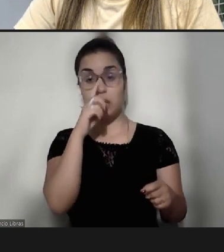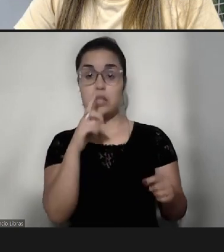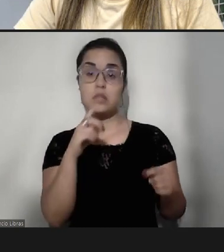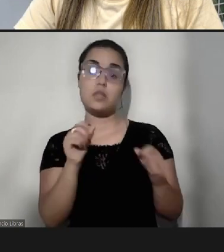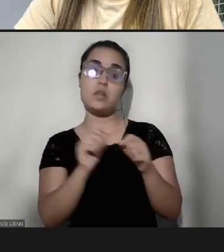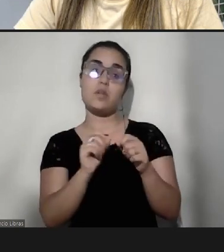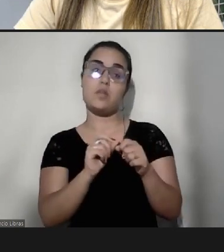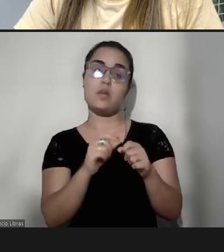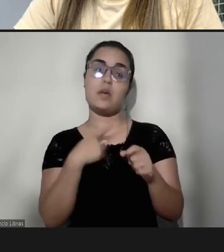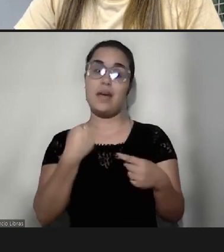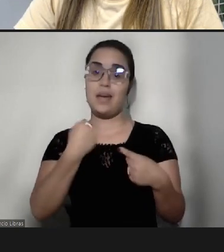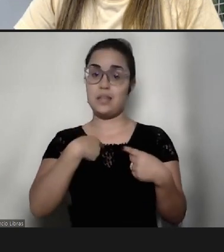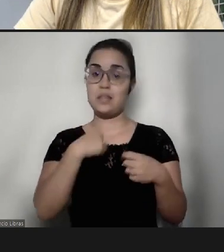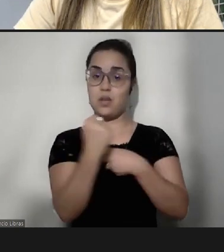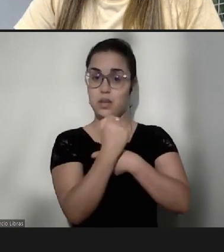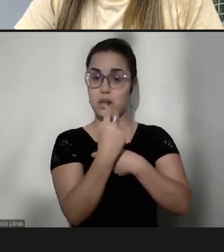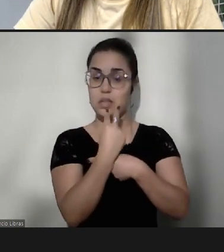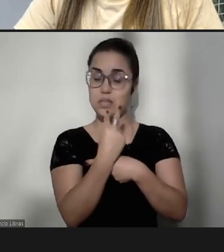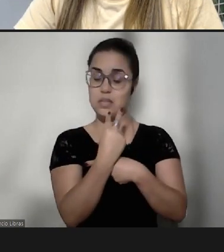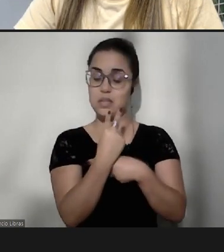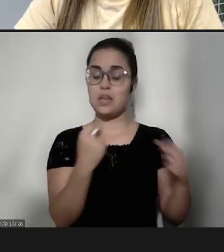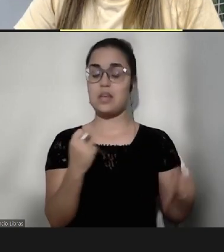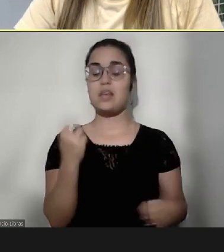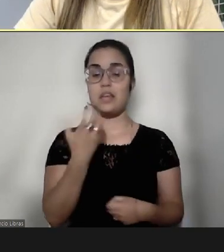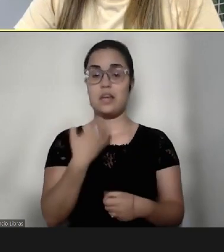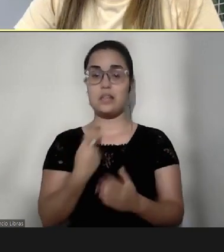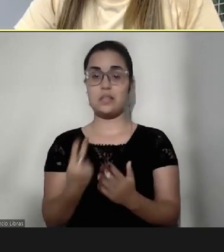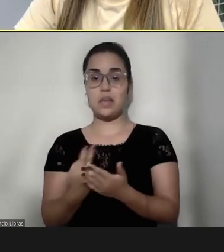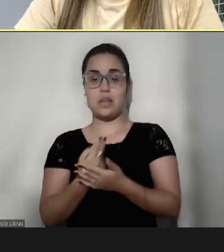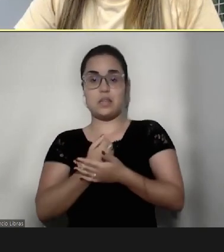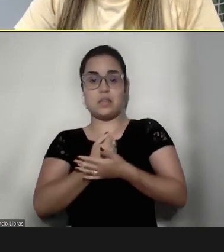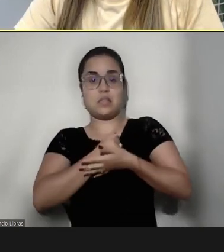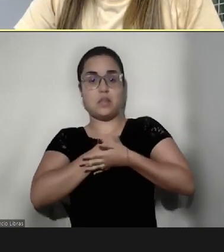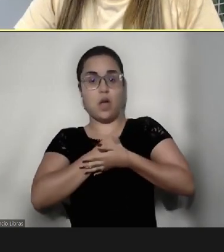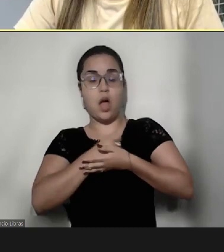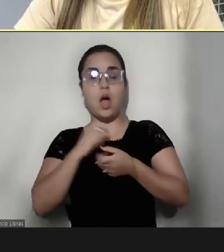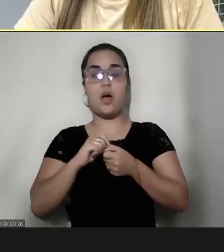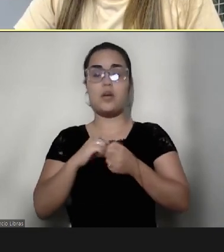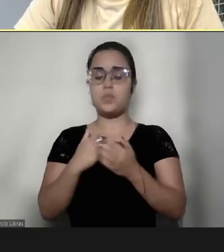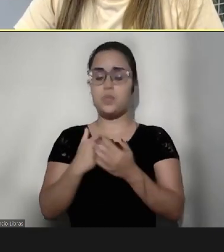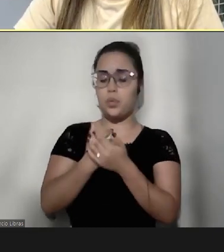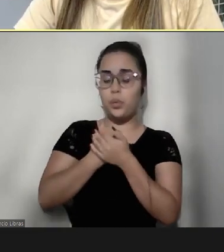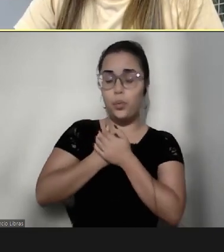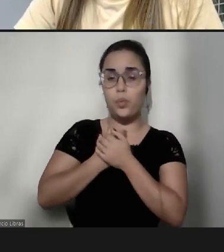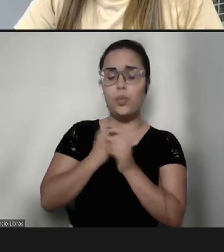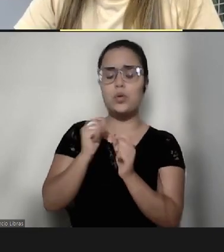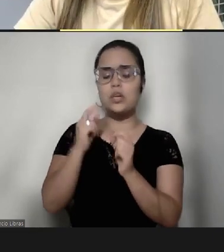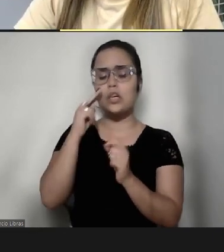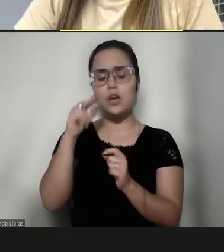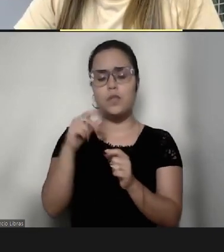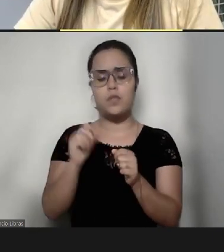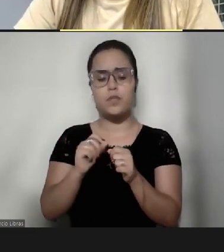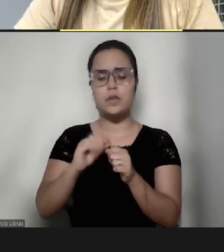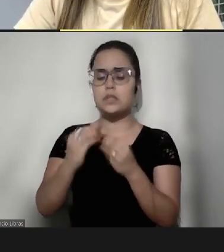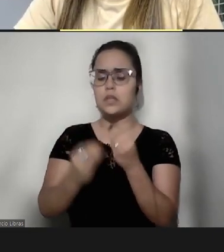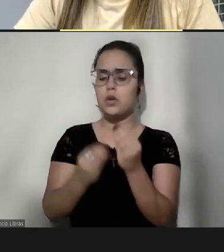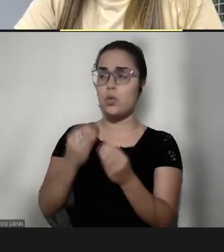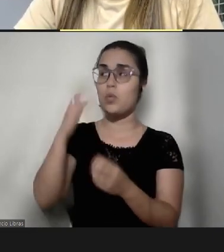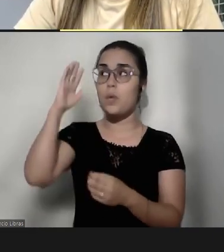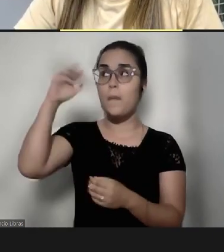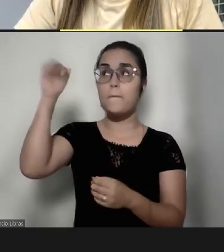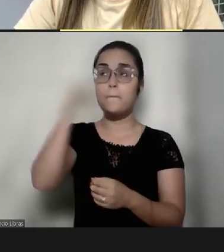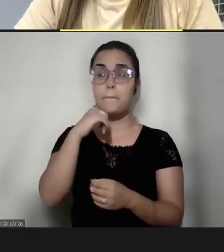esperam a proteção, né, o que que eu vou fazer como adulta, como mãe, para